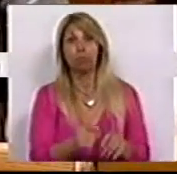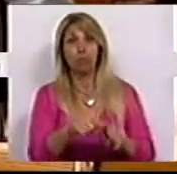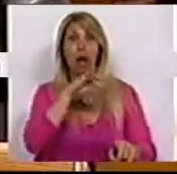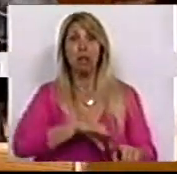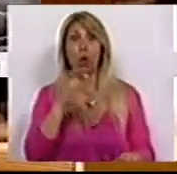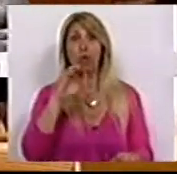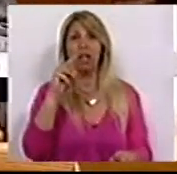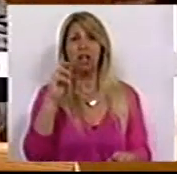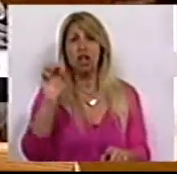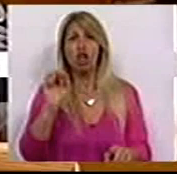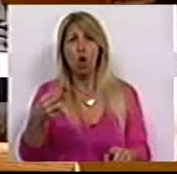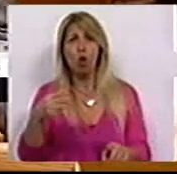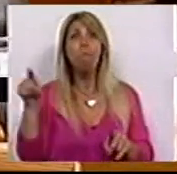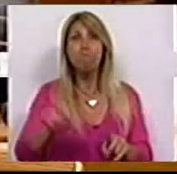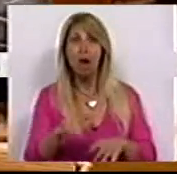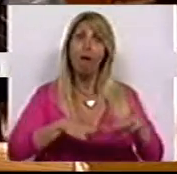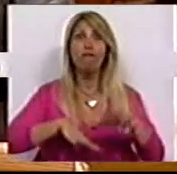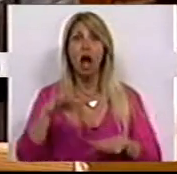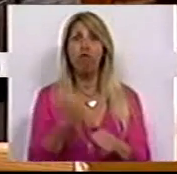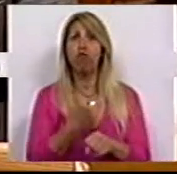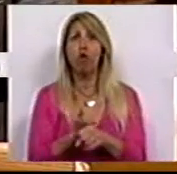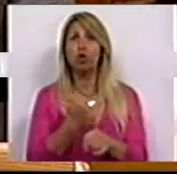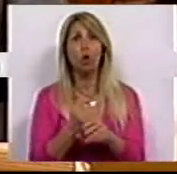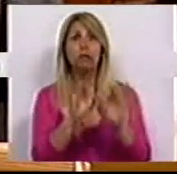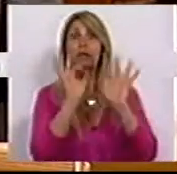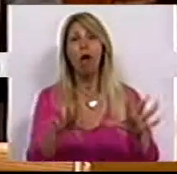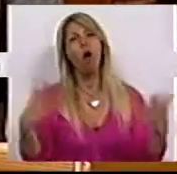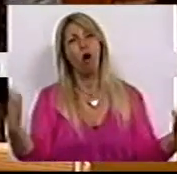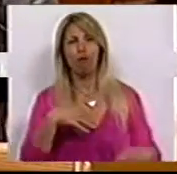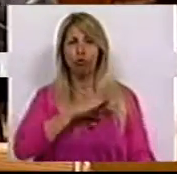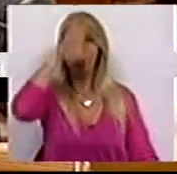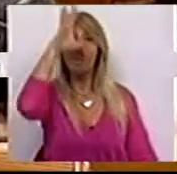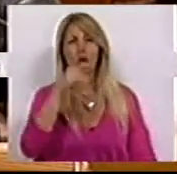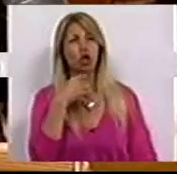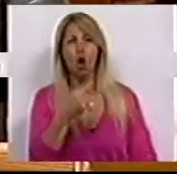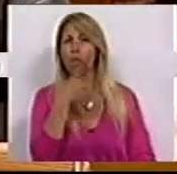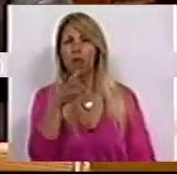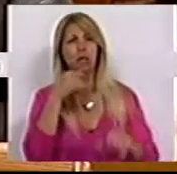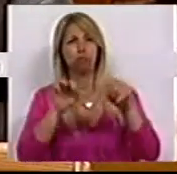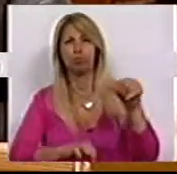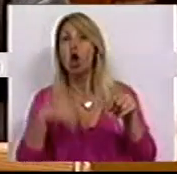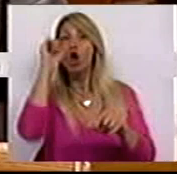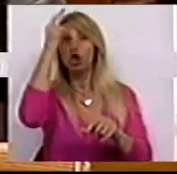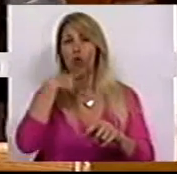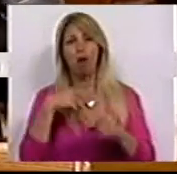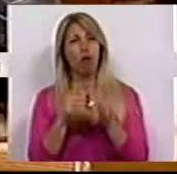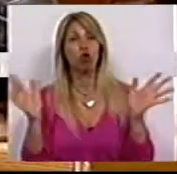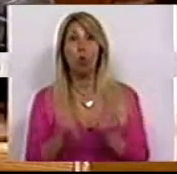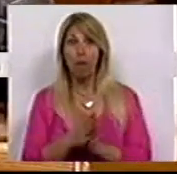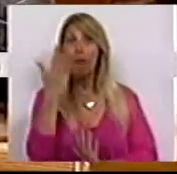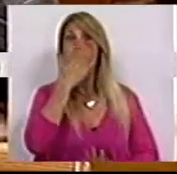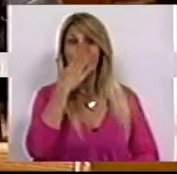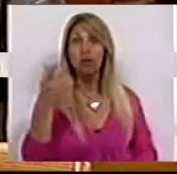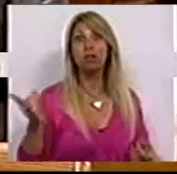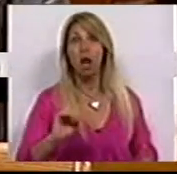por mês para fazer estas funções. Ora, o Sr. Ministro não disse a história toda porque se dissesse, de facto caía-lhe a máscara. A